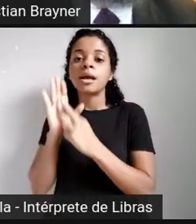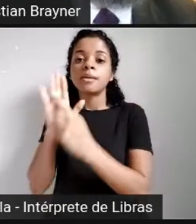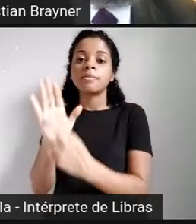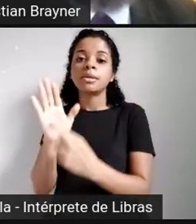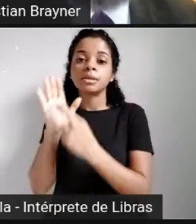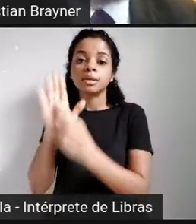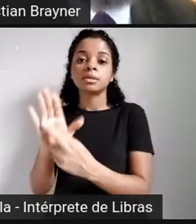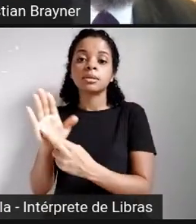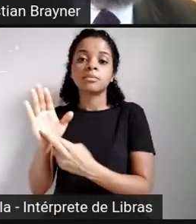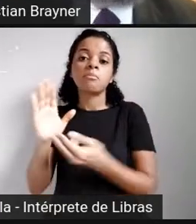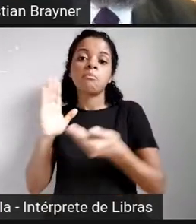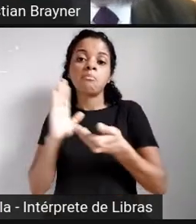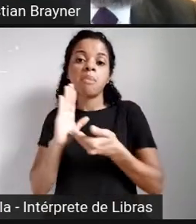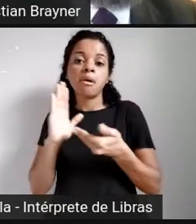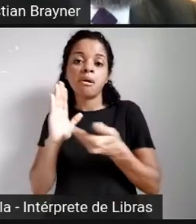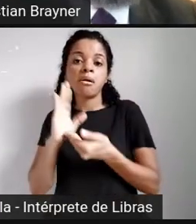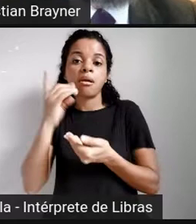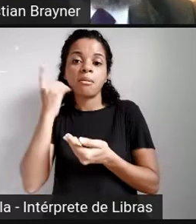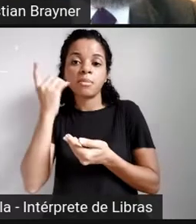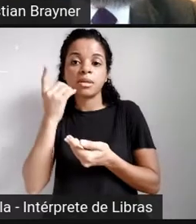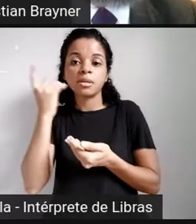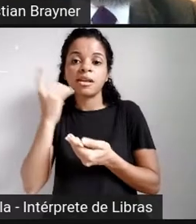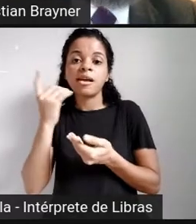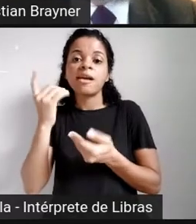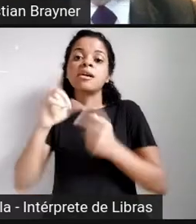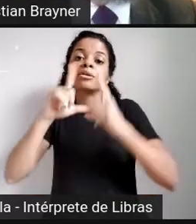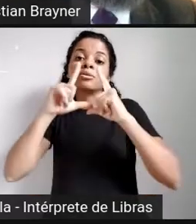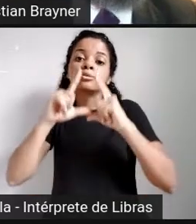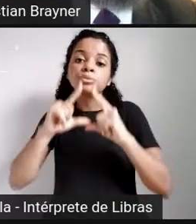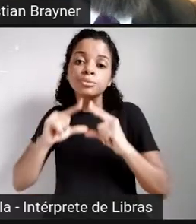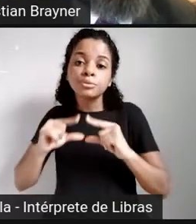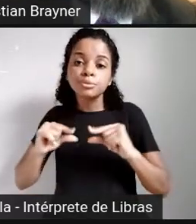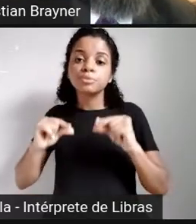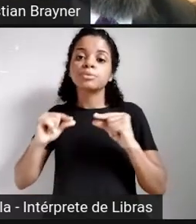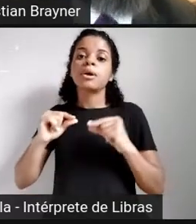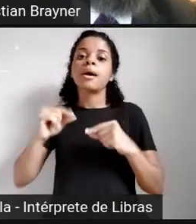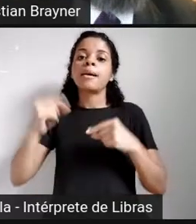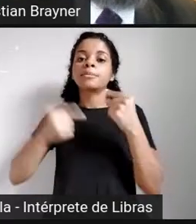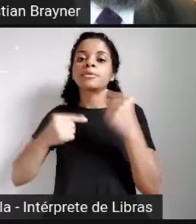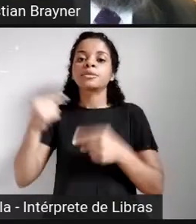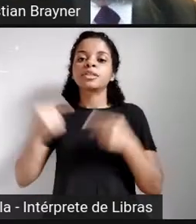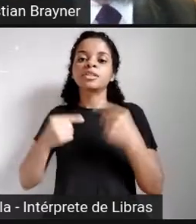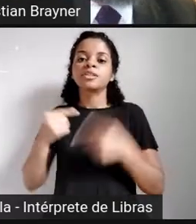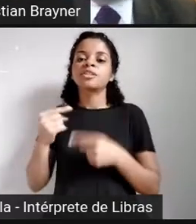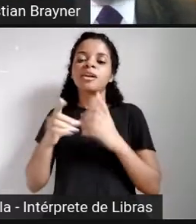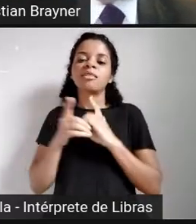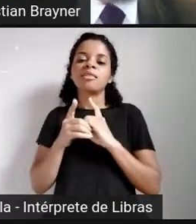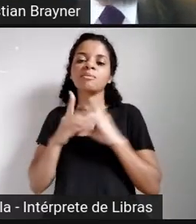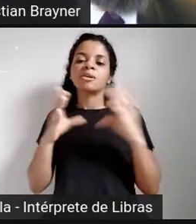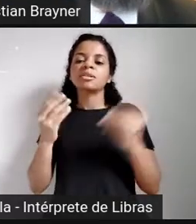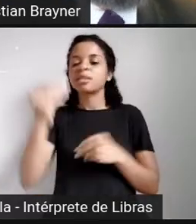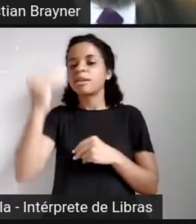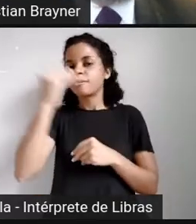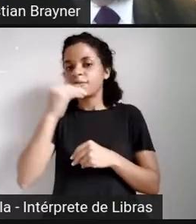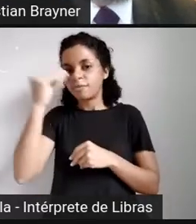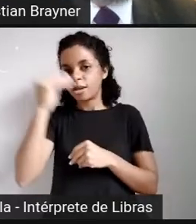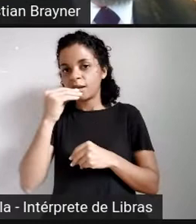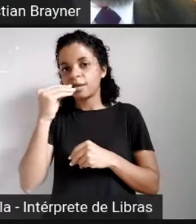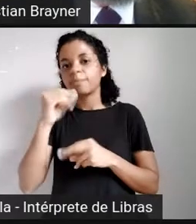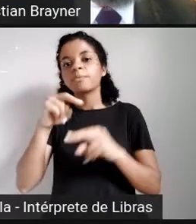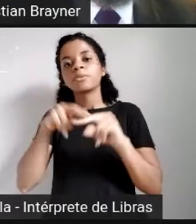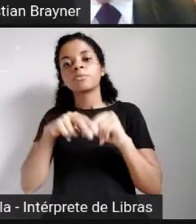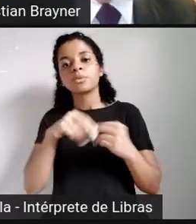e desacredita atores, em determinados casos, enfraquece a democracia. Então, aí aparece uma ferramenta lá na